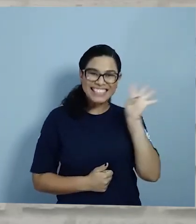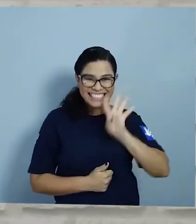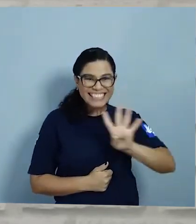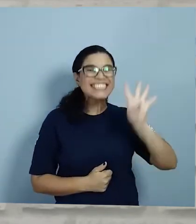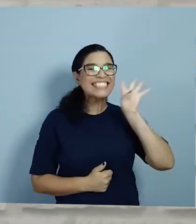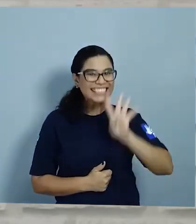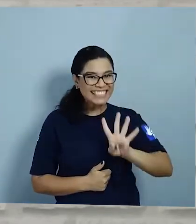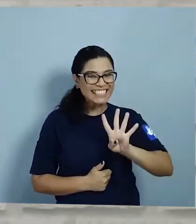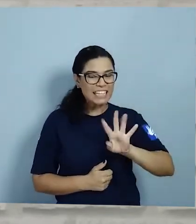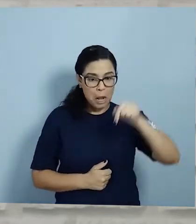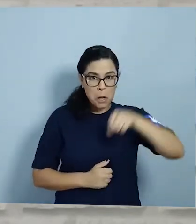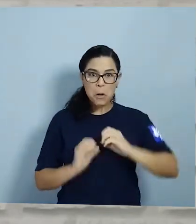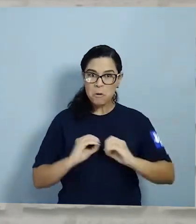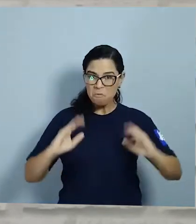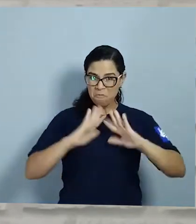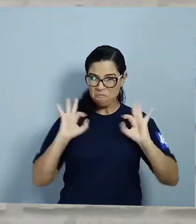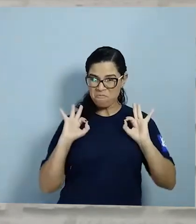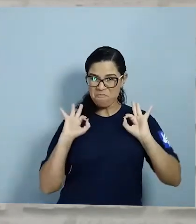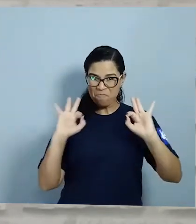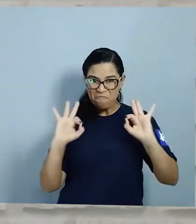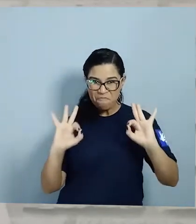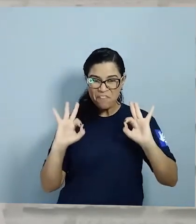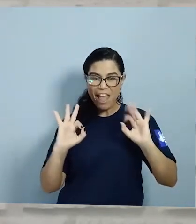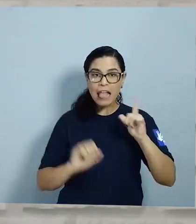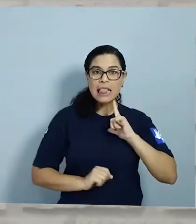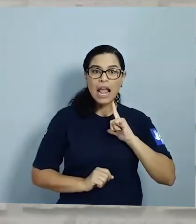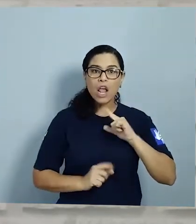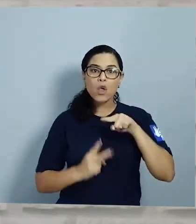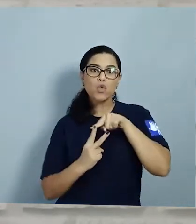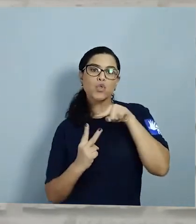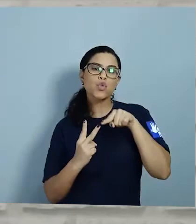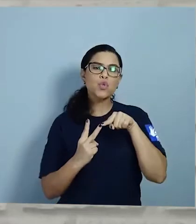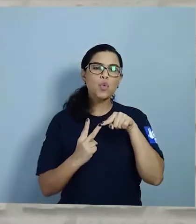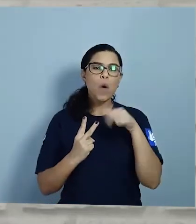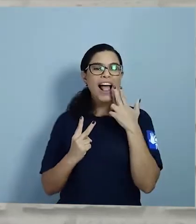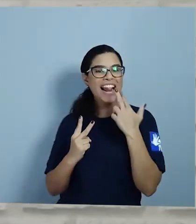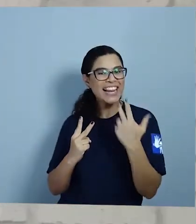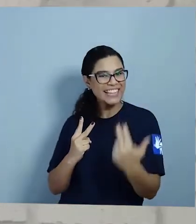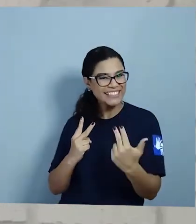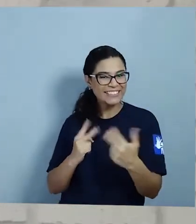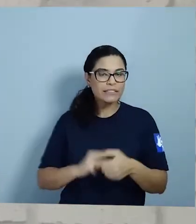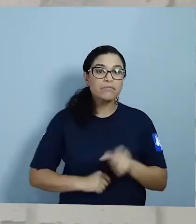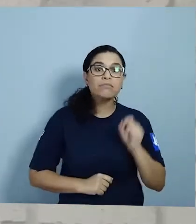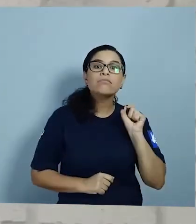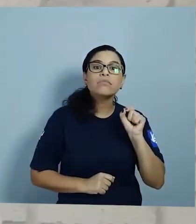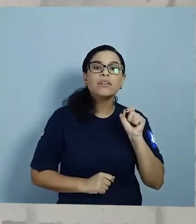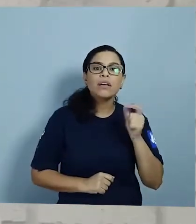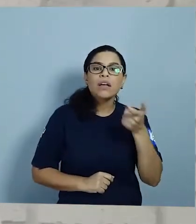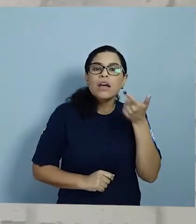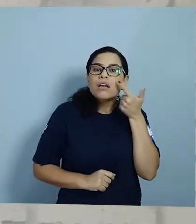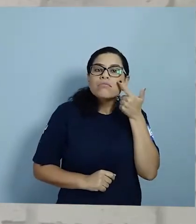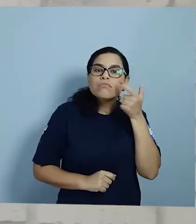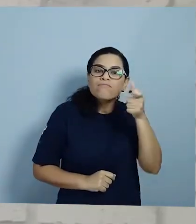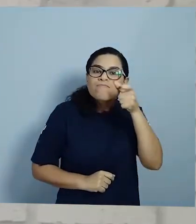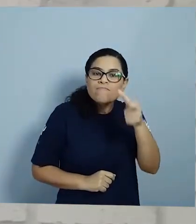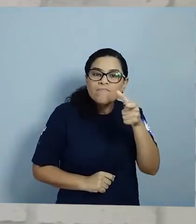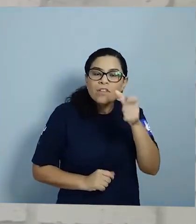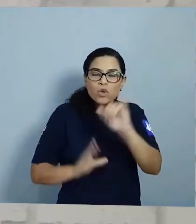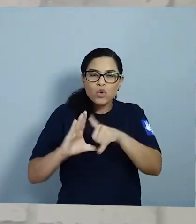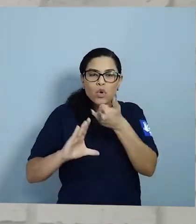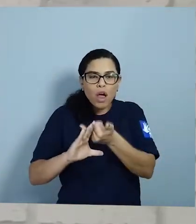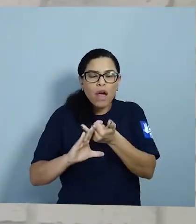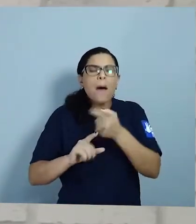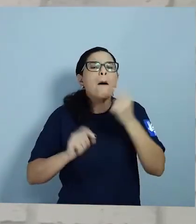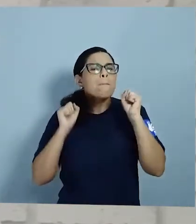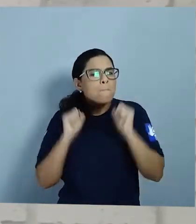Nosso programa é muito chique Ele é transmitido em duas línguas Quem assiste pelo YouTube Pode ver